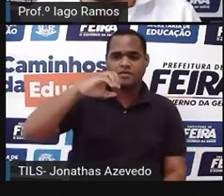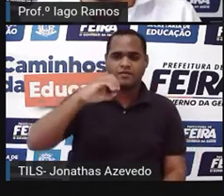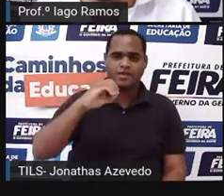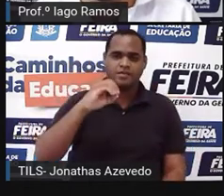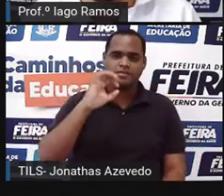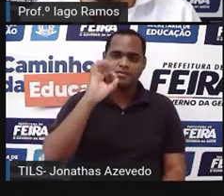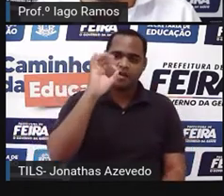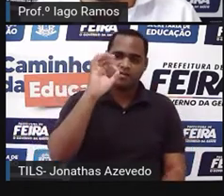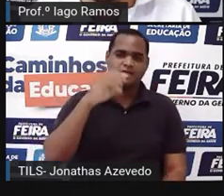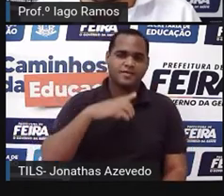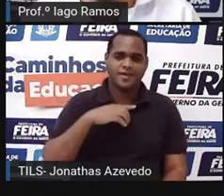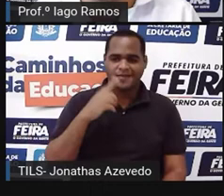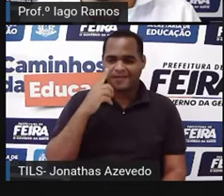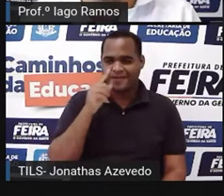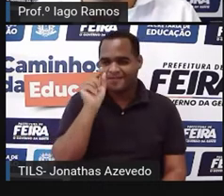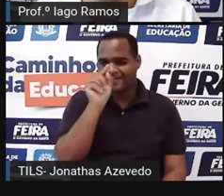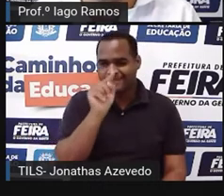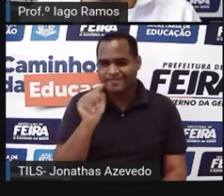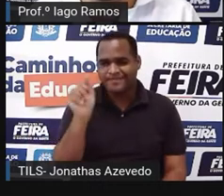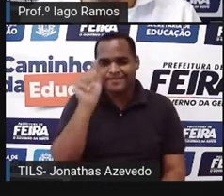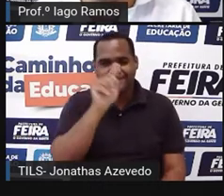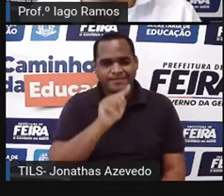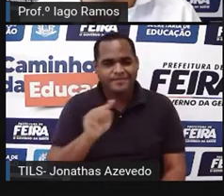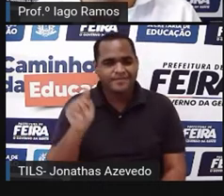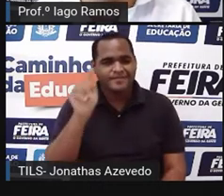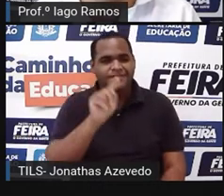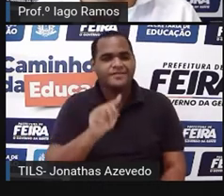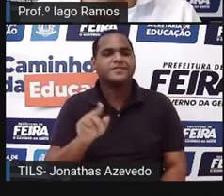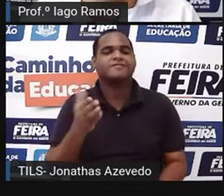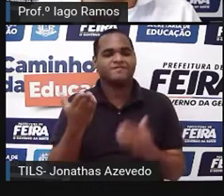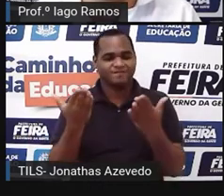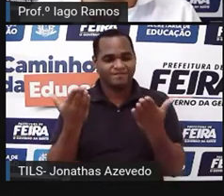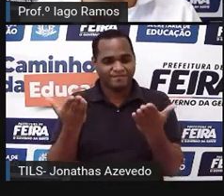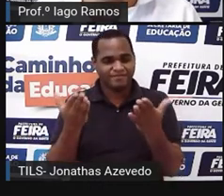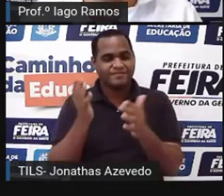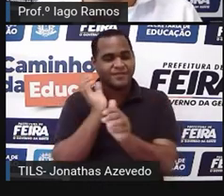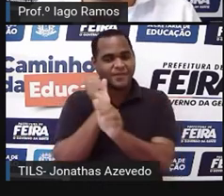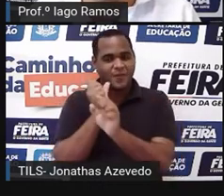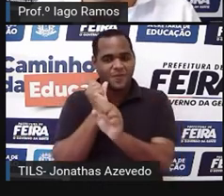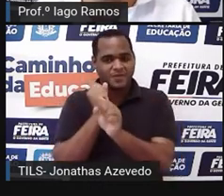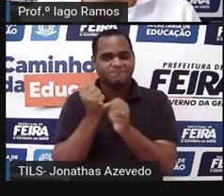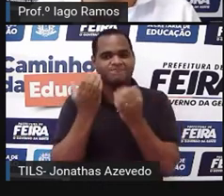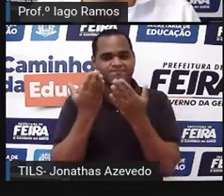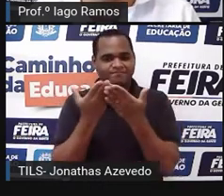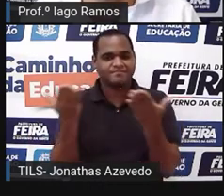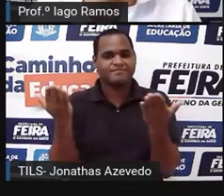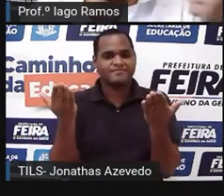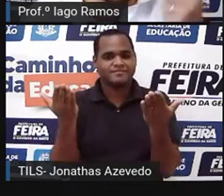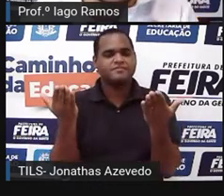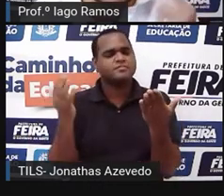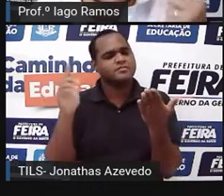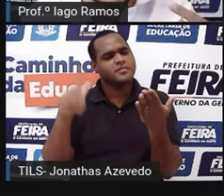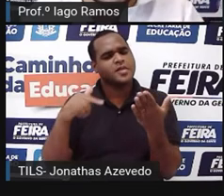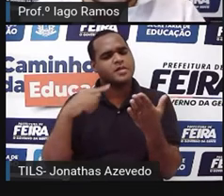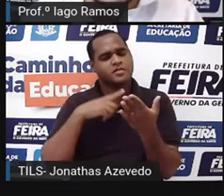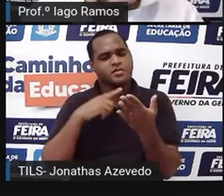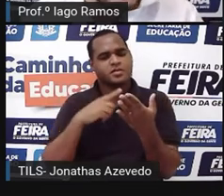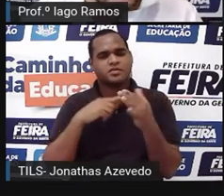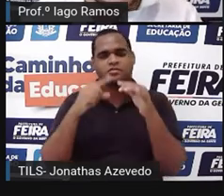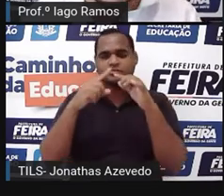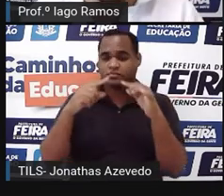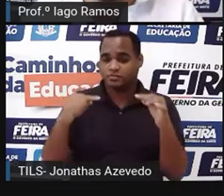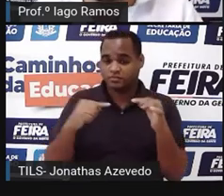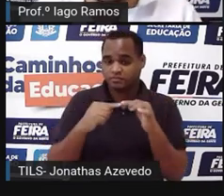onde eu tô passando o mouse, certo? Medindo 90 graus. Então, se o triângulo tem um dos seus ângulos